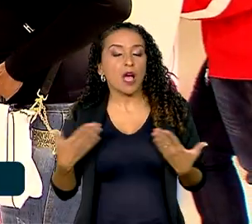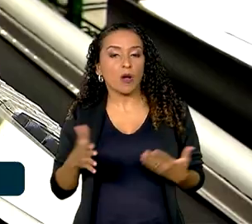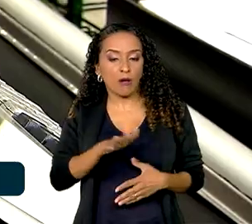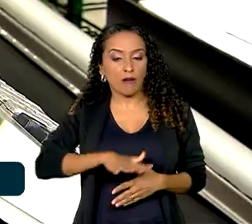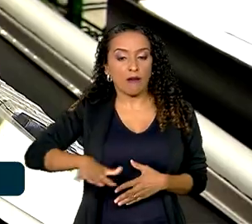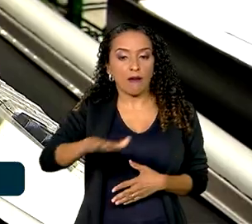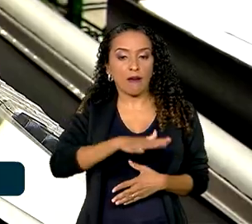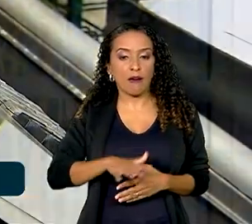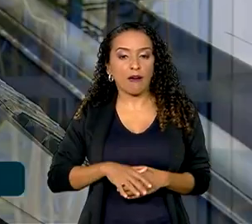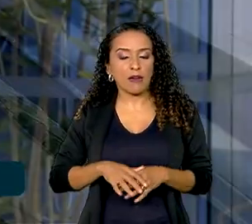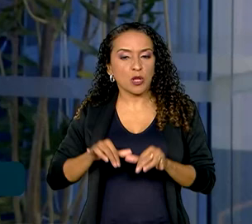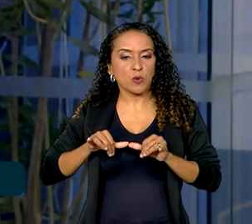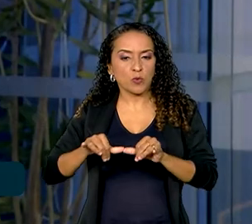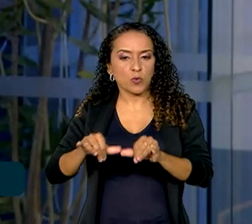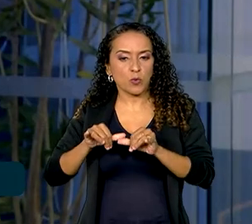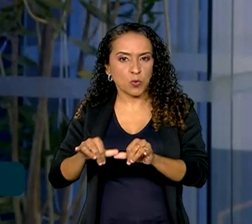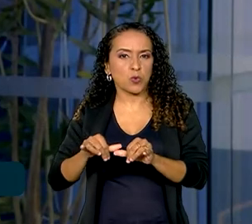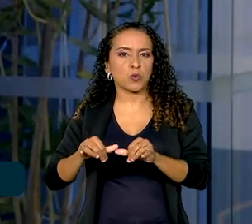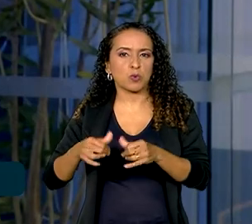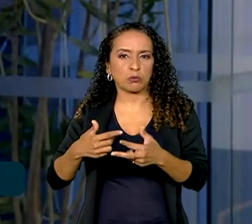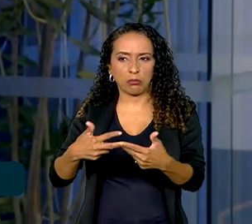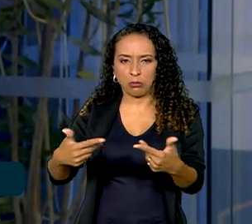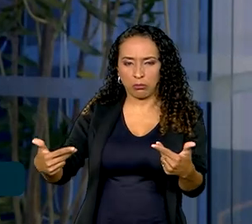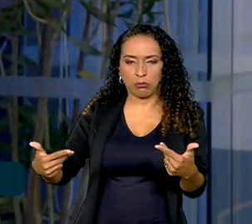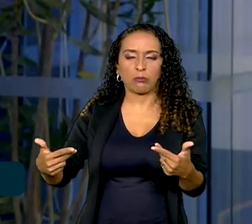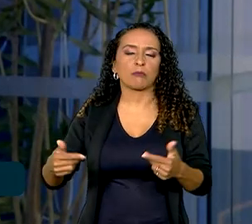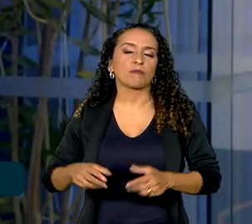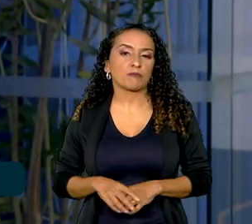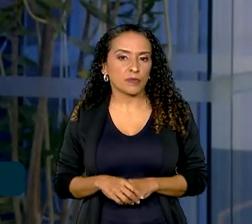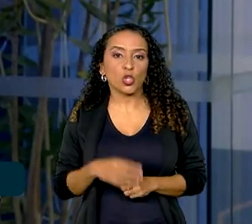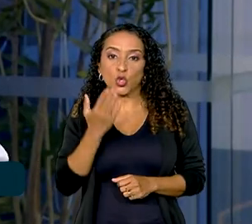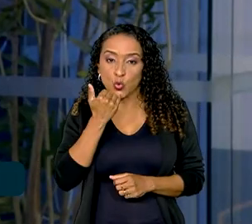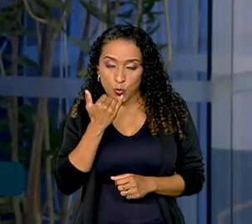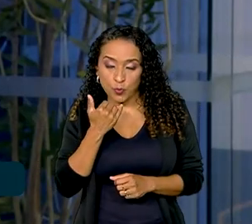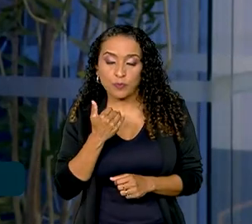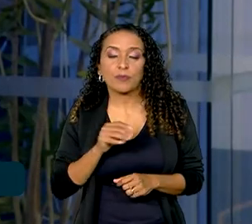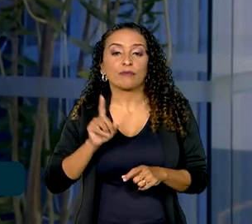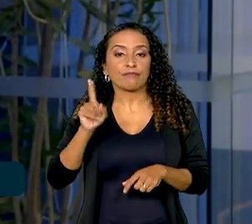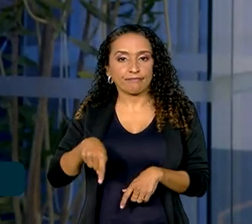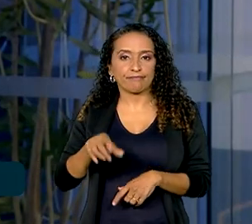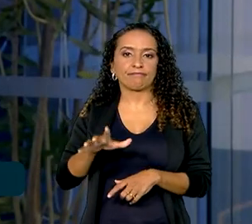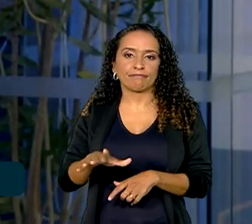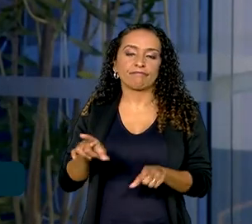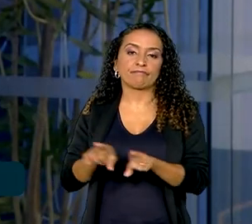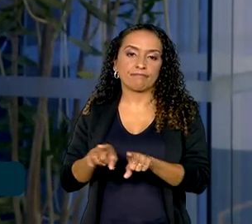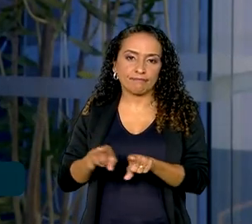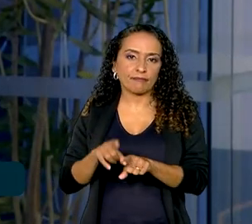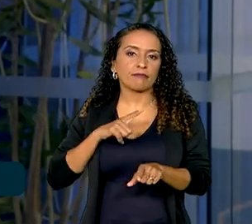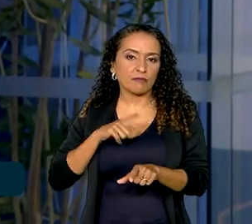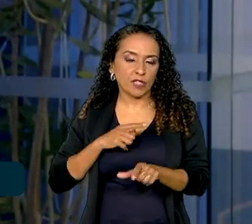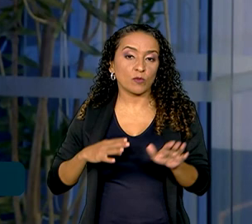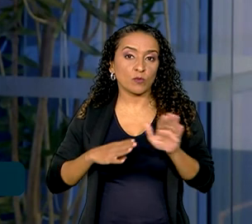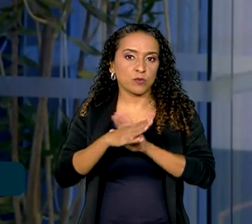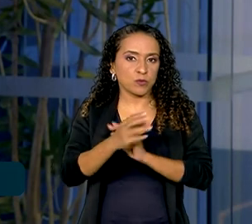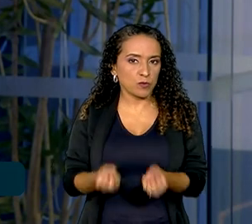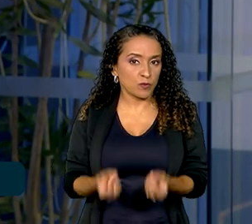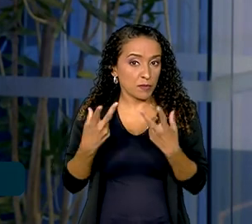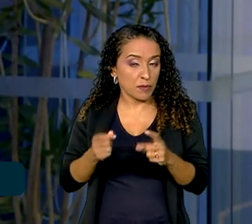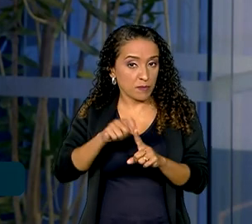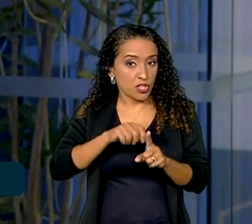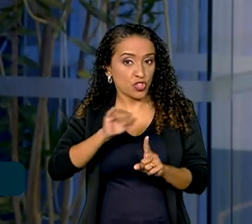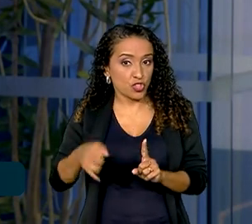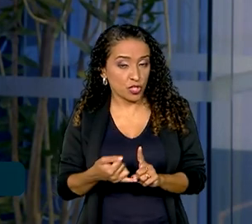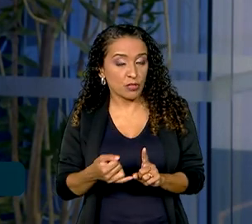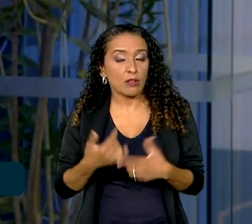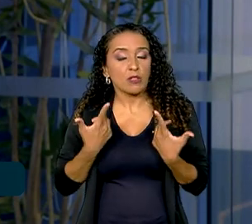setor de hipermercados, supermercados e produtos alimentícios, esse setor também teve alta nas vendas em janeiro. E ele